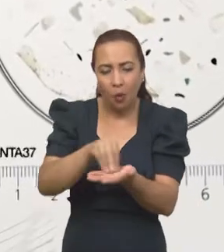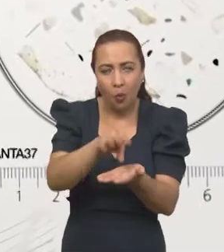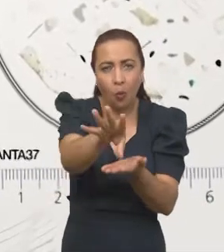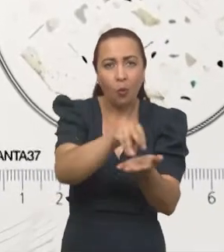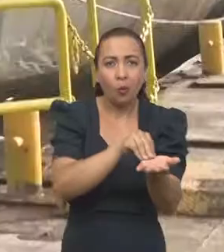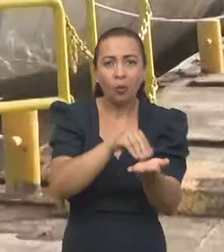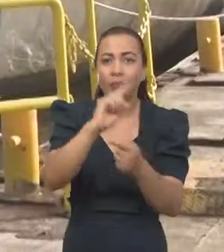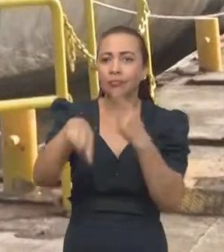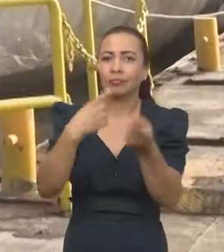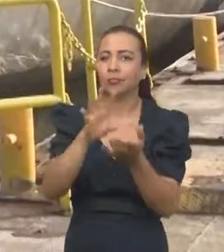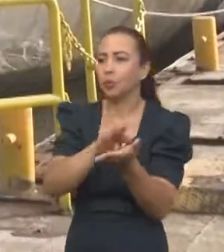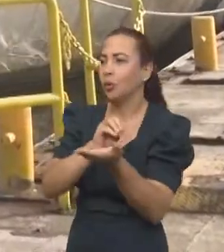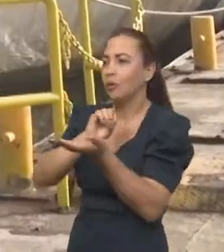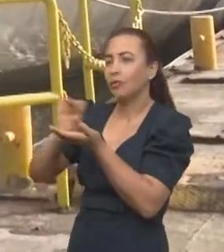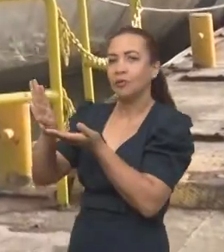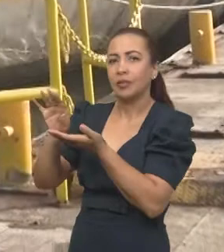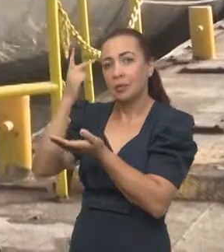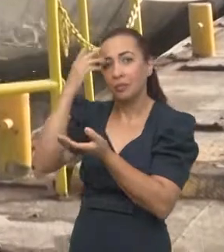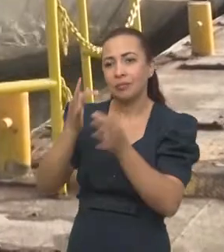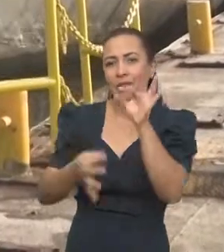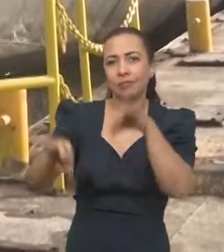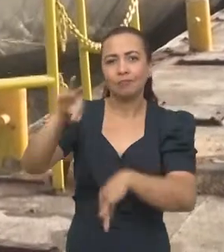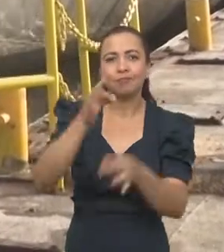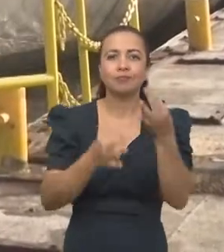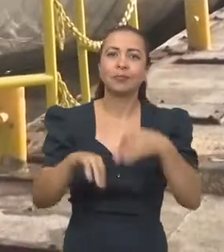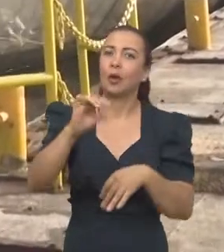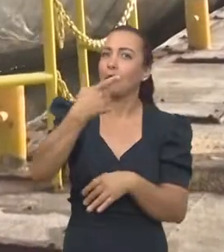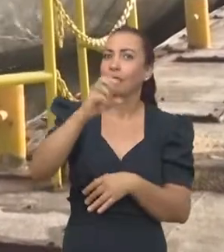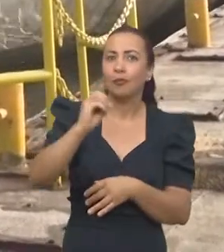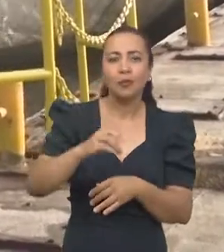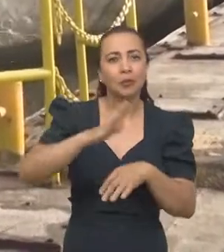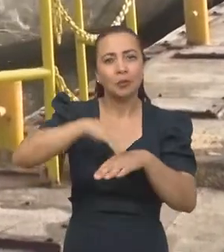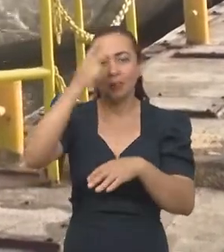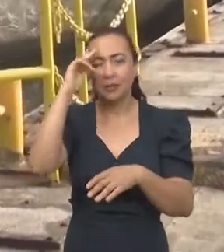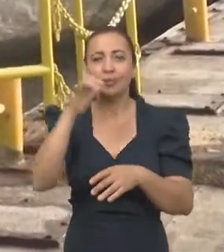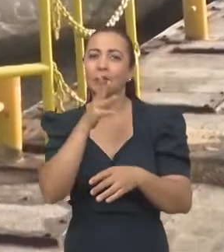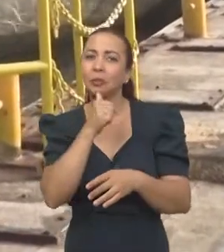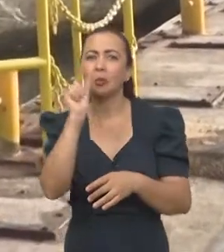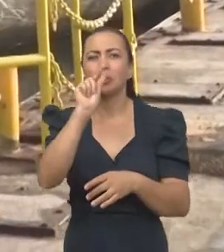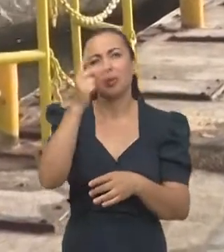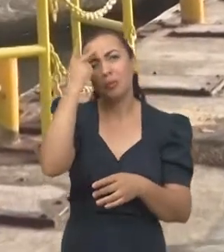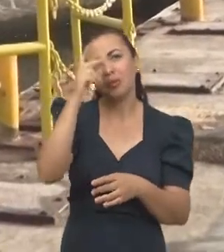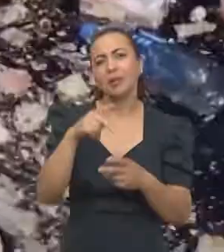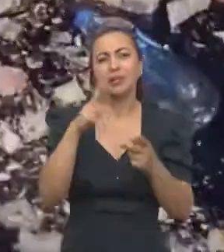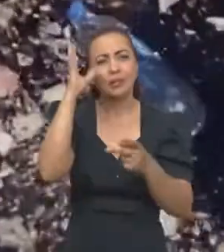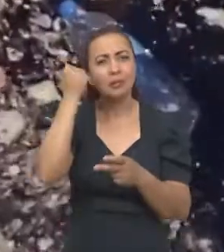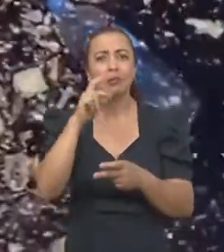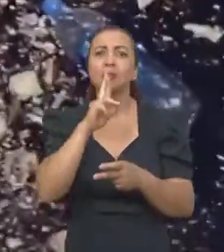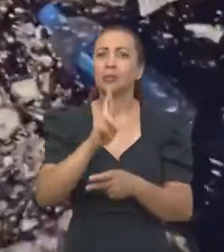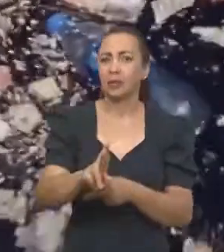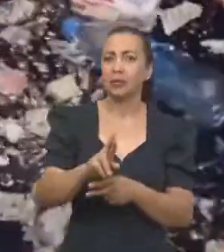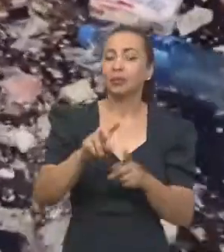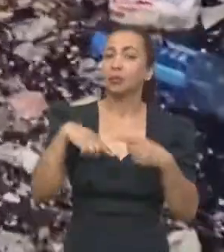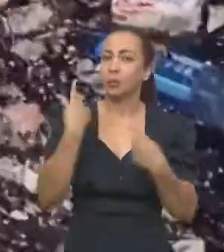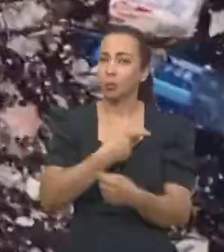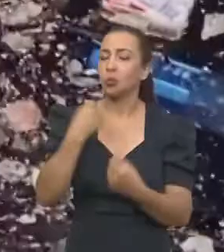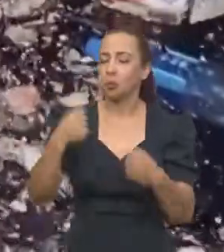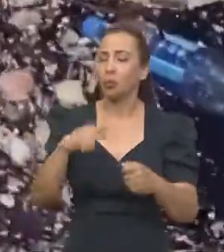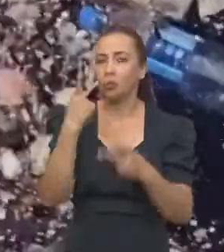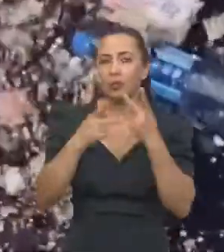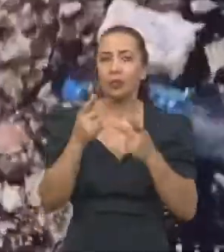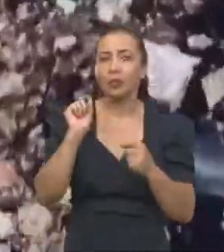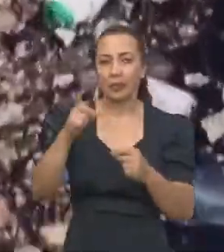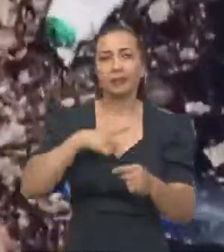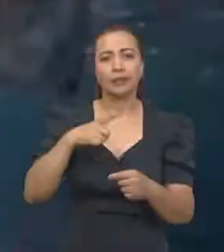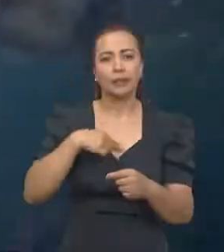em mais de 20 laboratórios para análise, então demora um pouquinho realmente para a gente poder falar de resultado. O que a gente pode falar é que realmente há